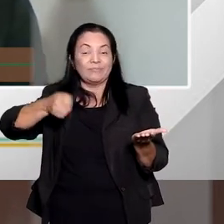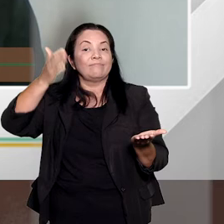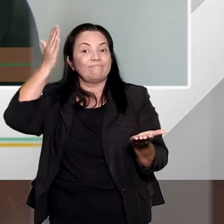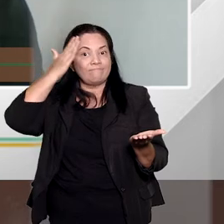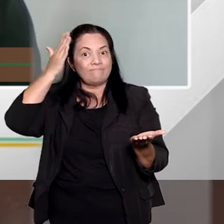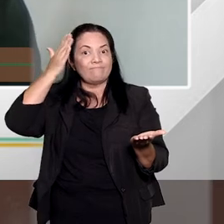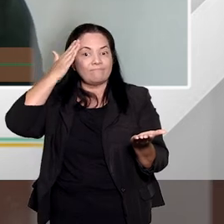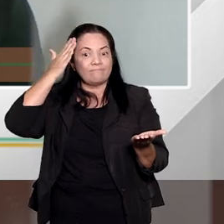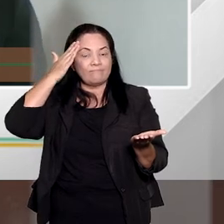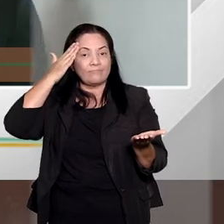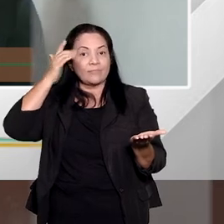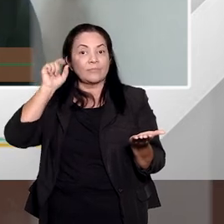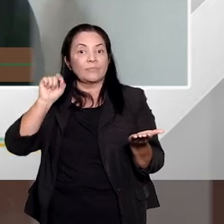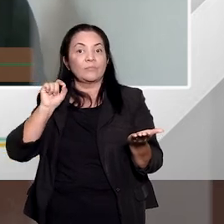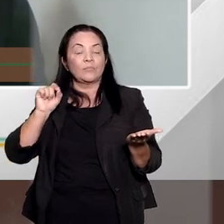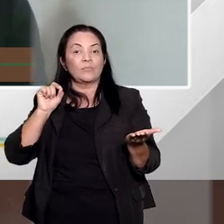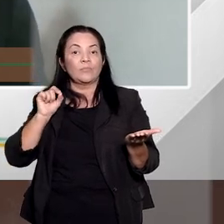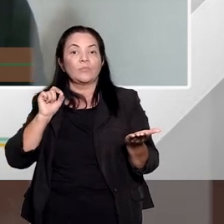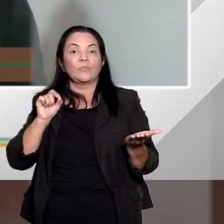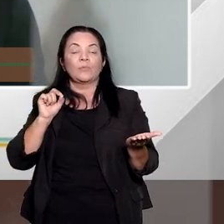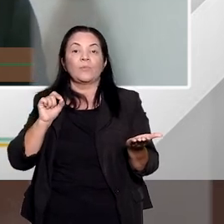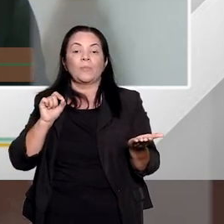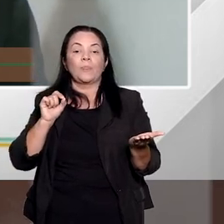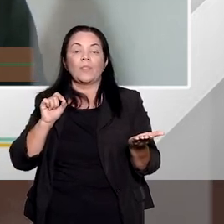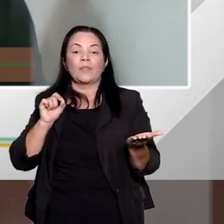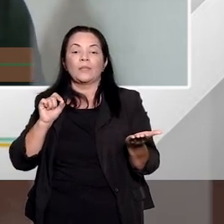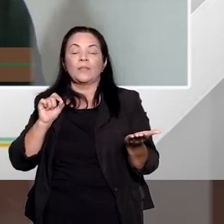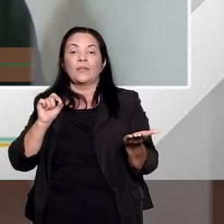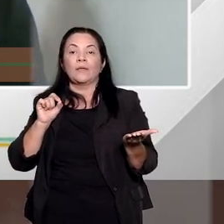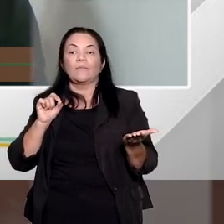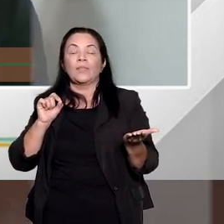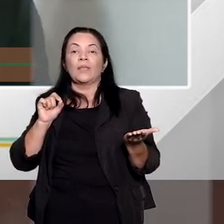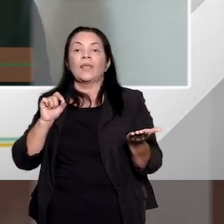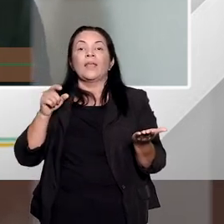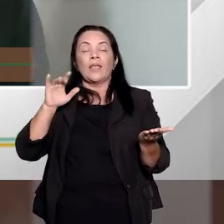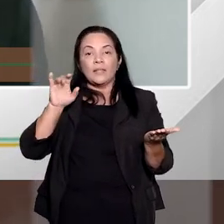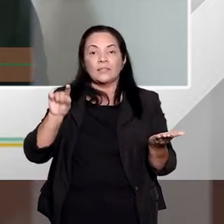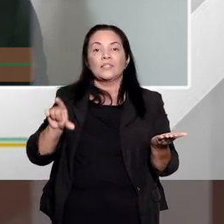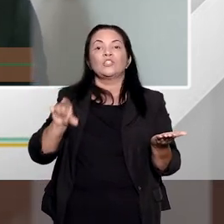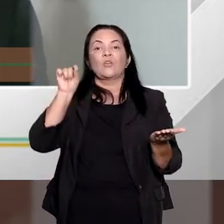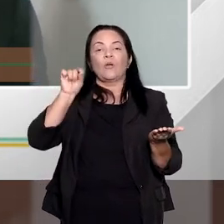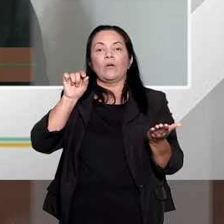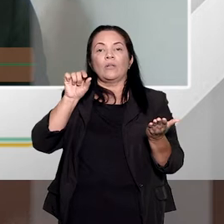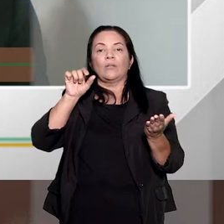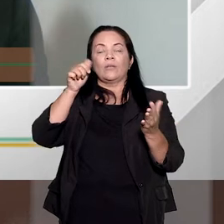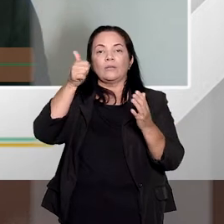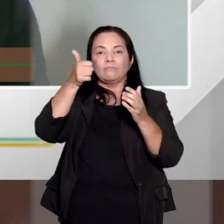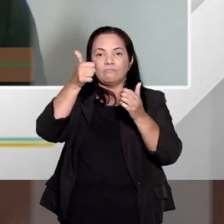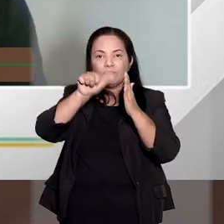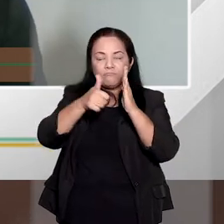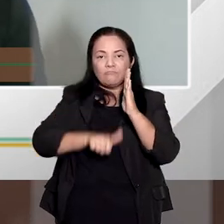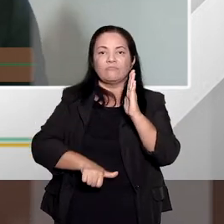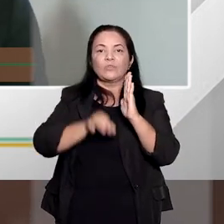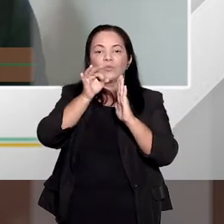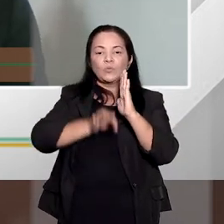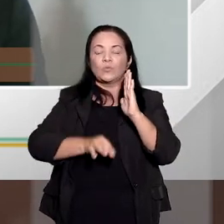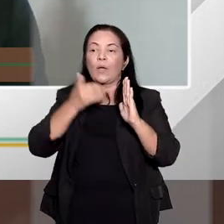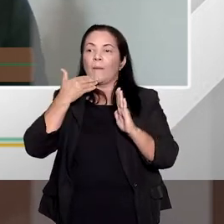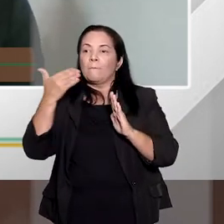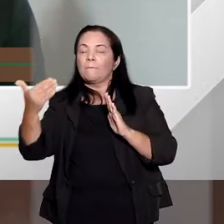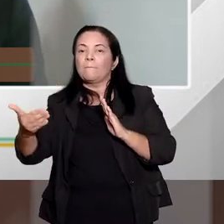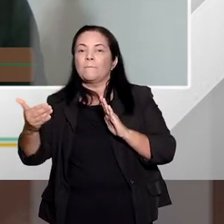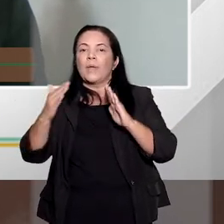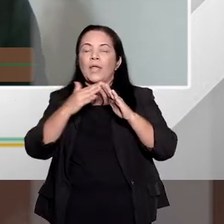para possibilitar os memoriais escritos e julgar depois, eles, em diligência, eles pedem lá que o